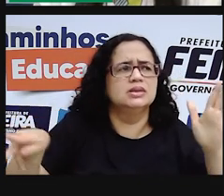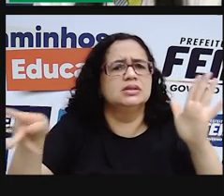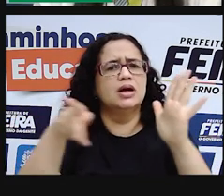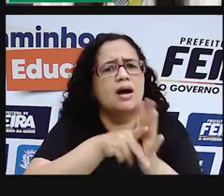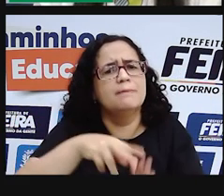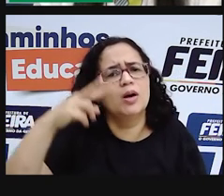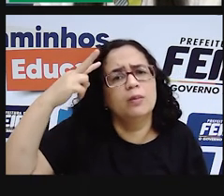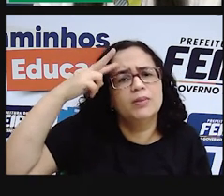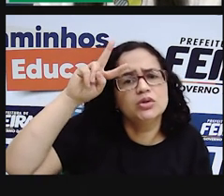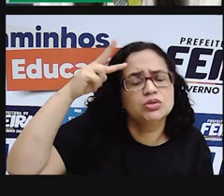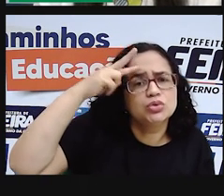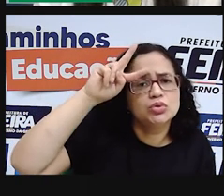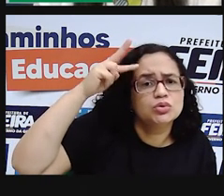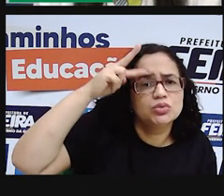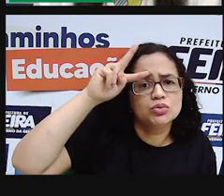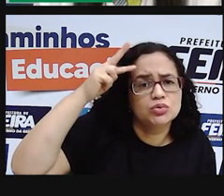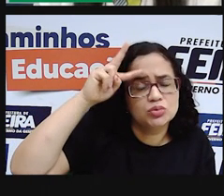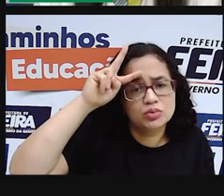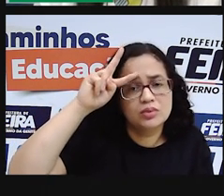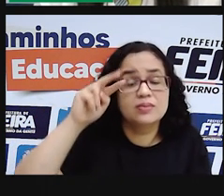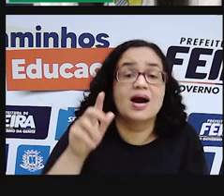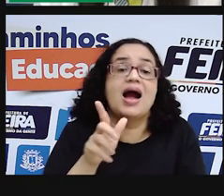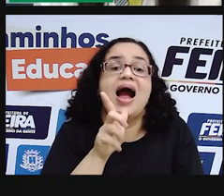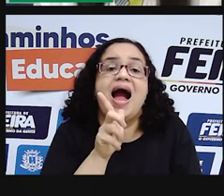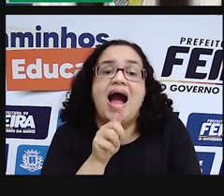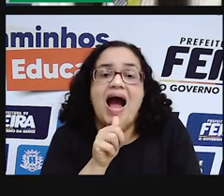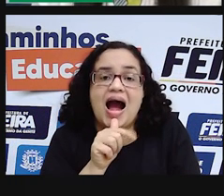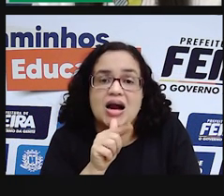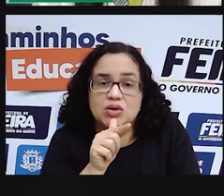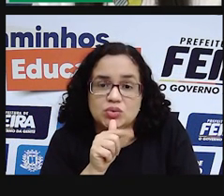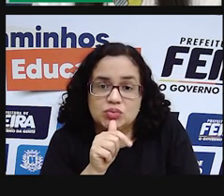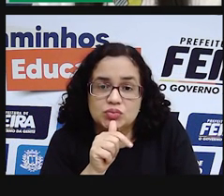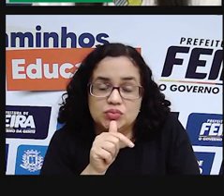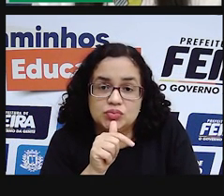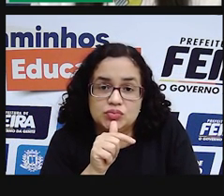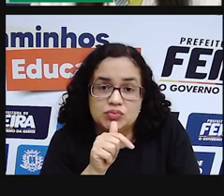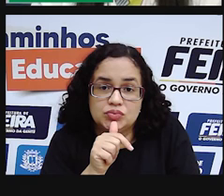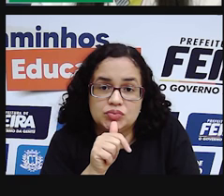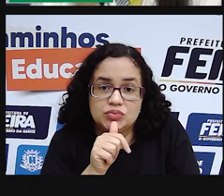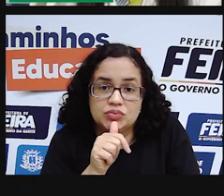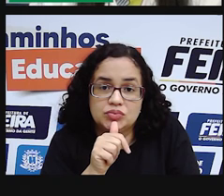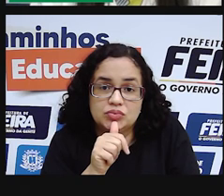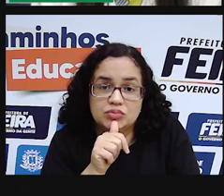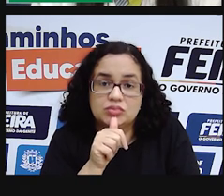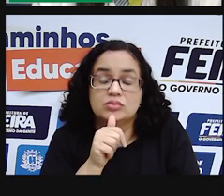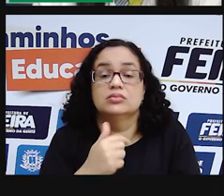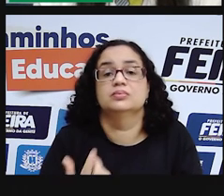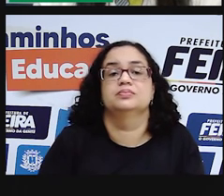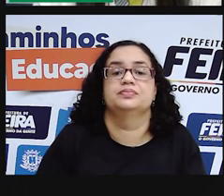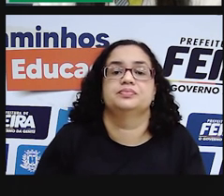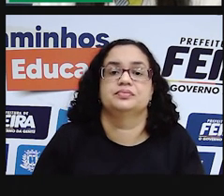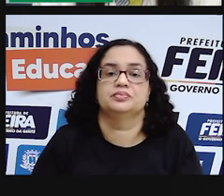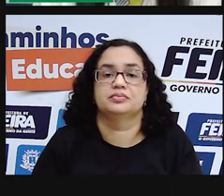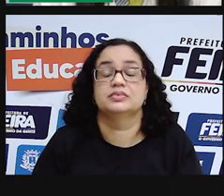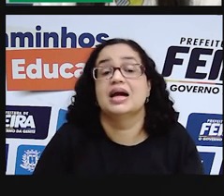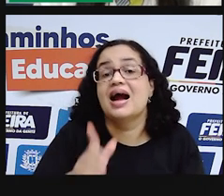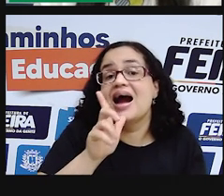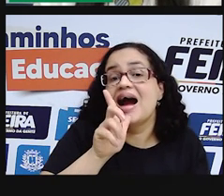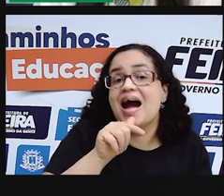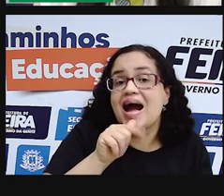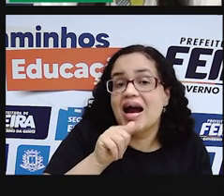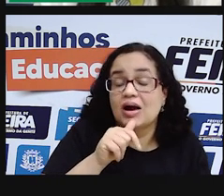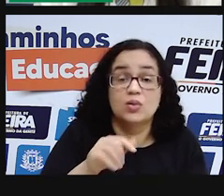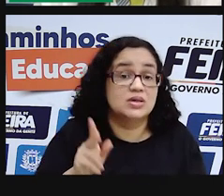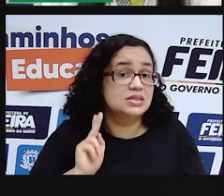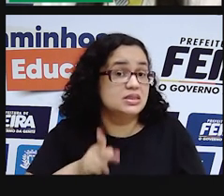de Feira de Santana o quanto a sua relação com a água, ela é bem expressiva. A água,